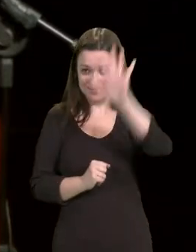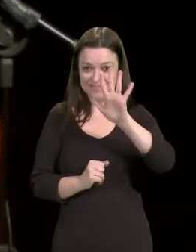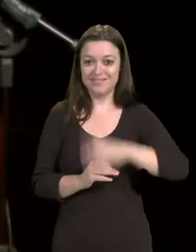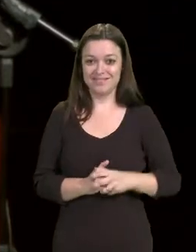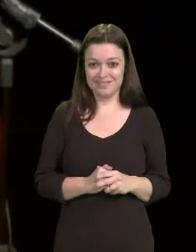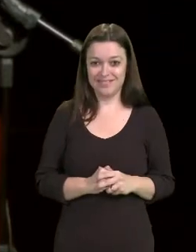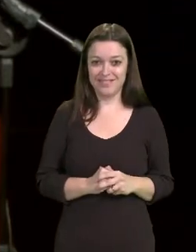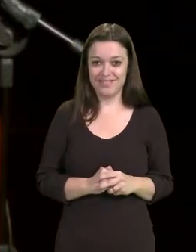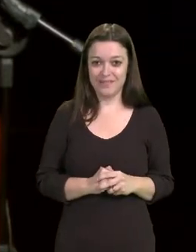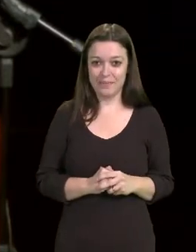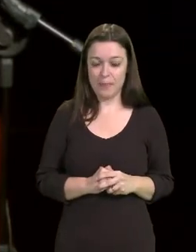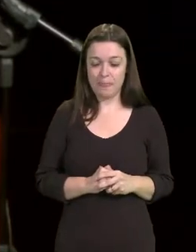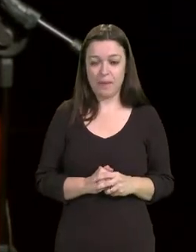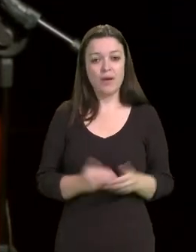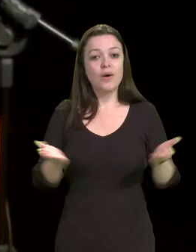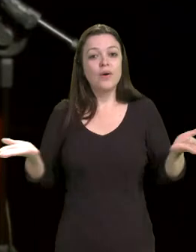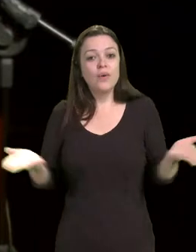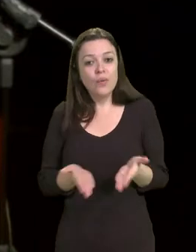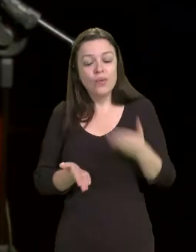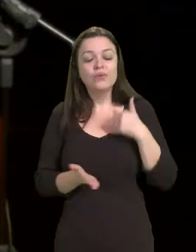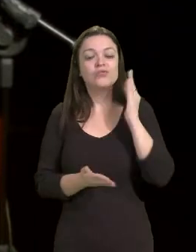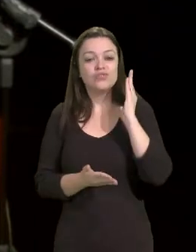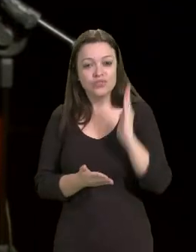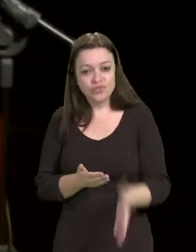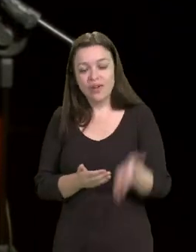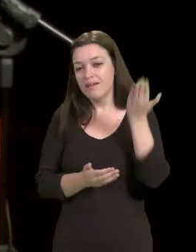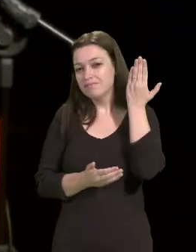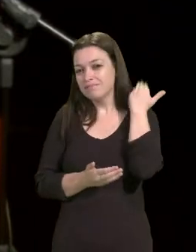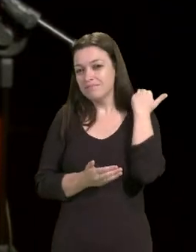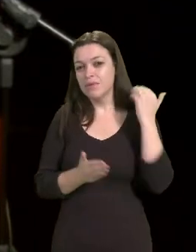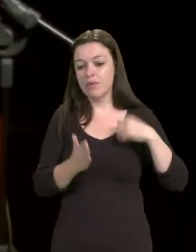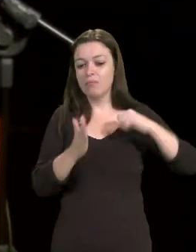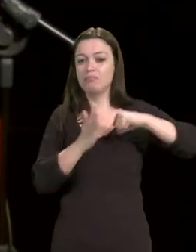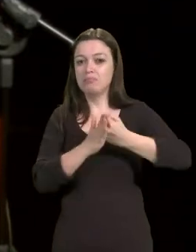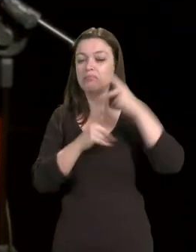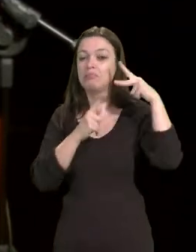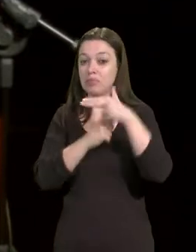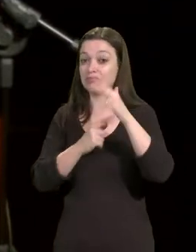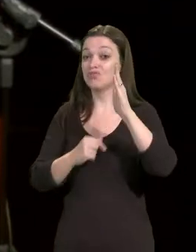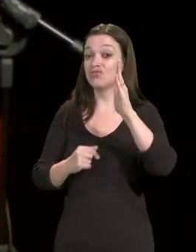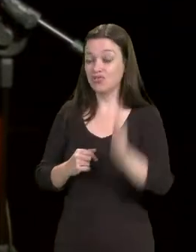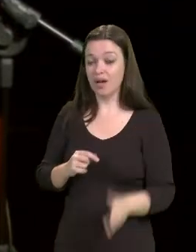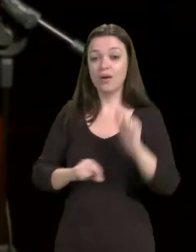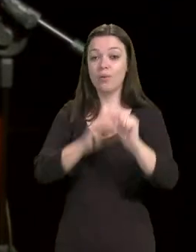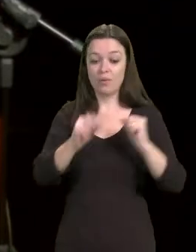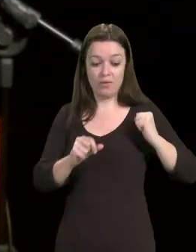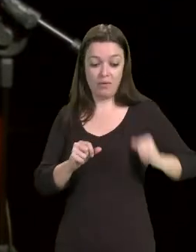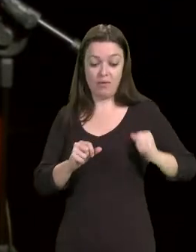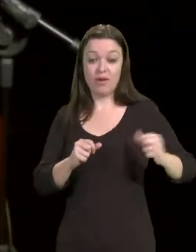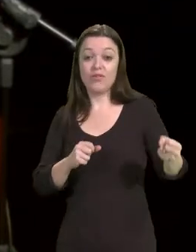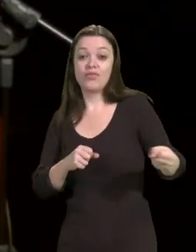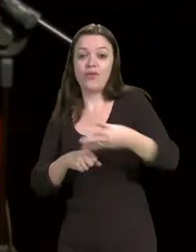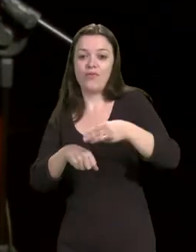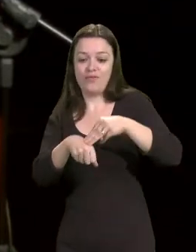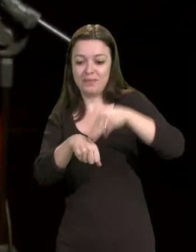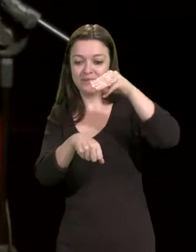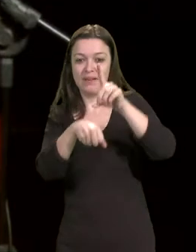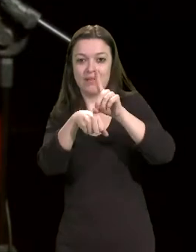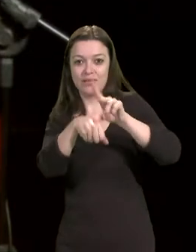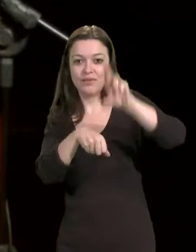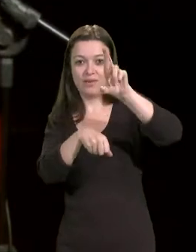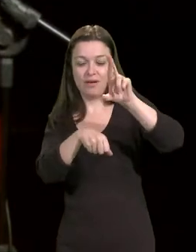Atualmente, já houve o corte de bolsas que seriam destinadas aos novos pós-graduandos.